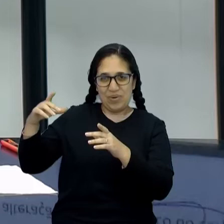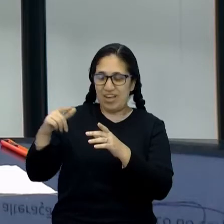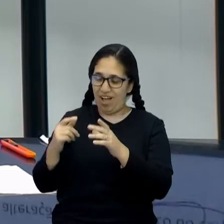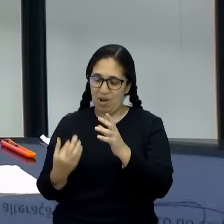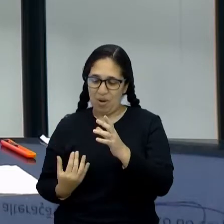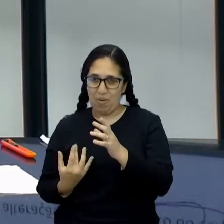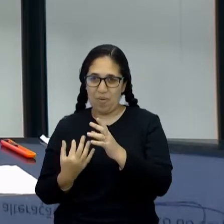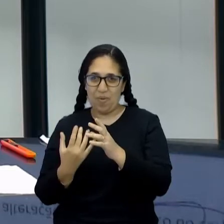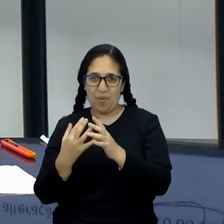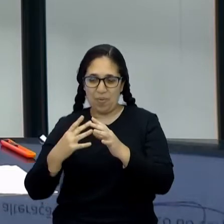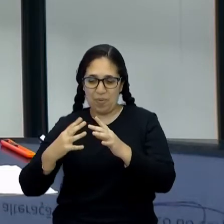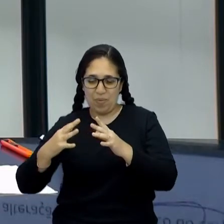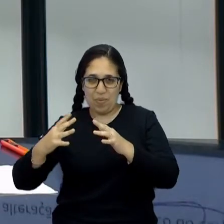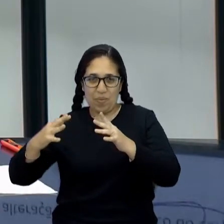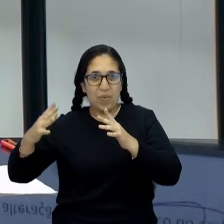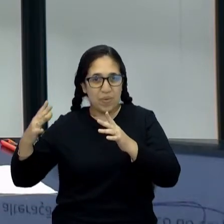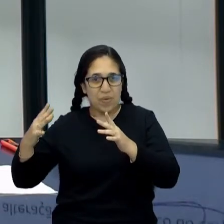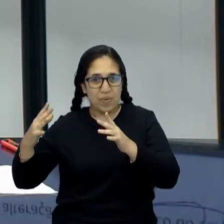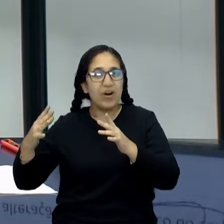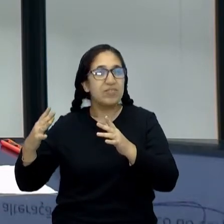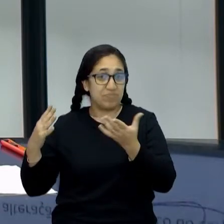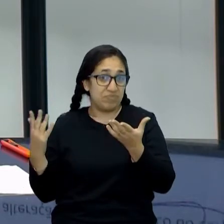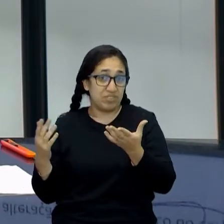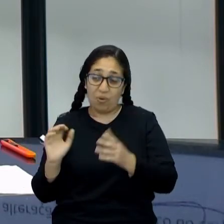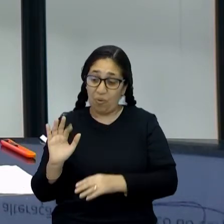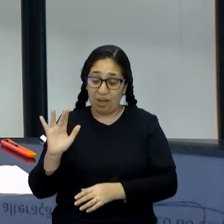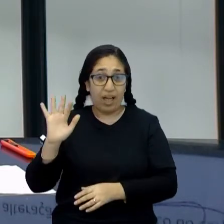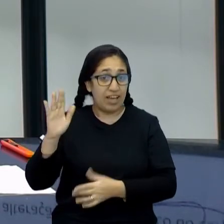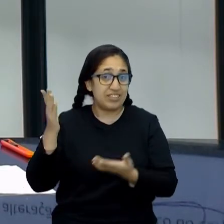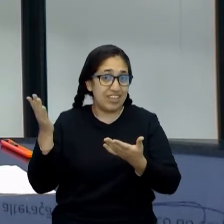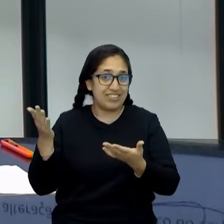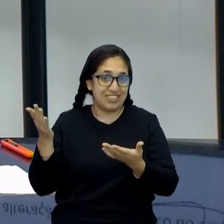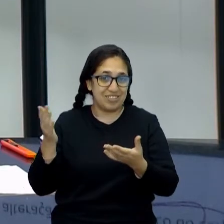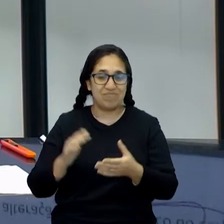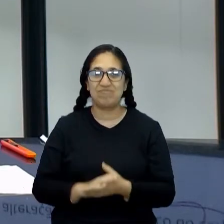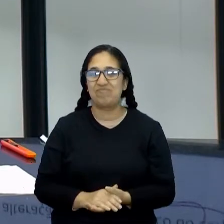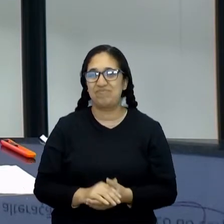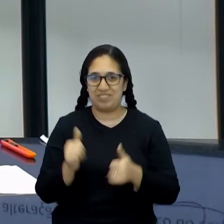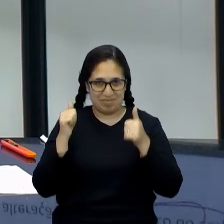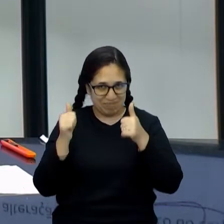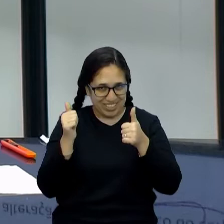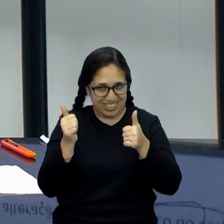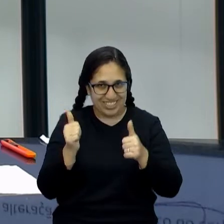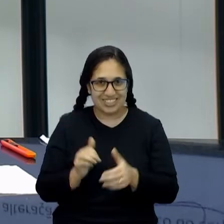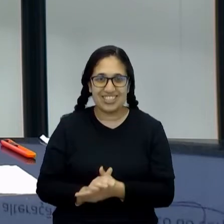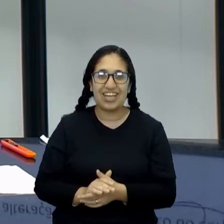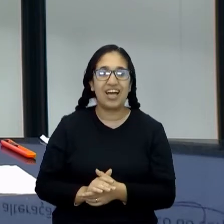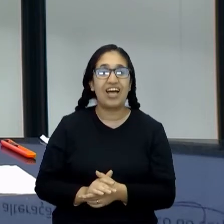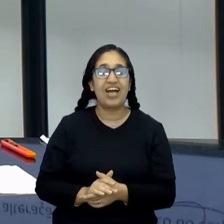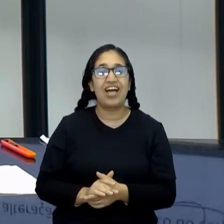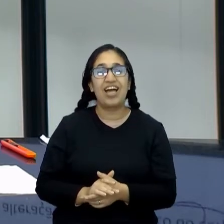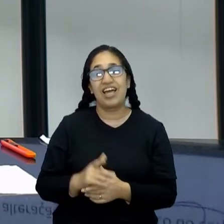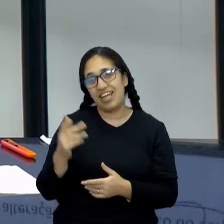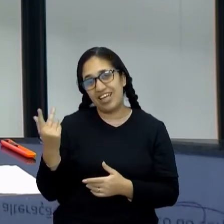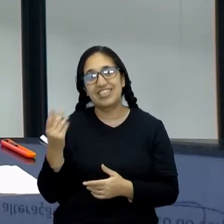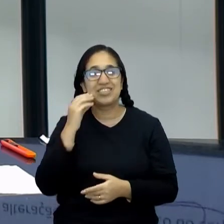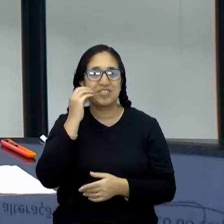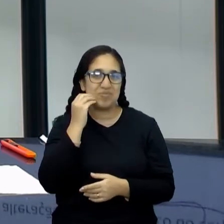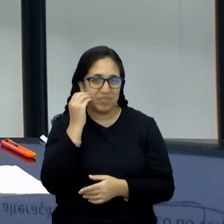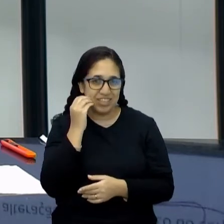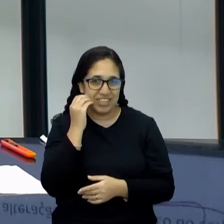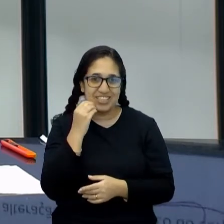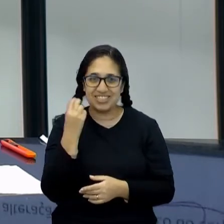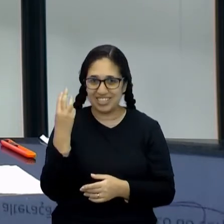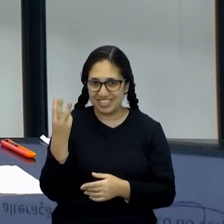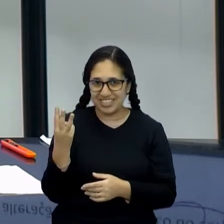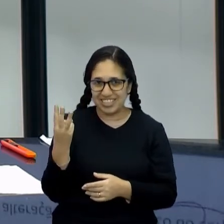espaço, ele também se conforma, tá bom? O gás é assim, ele tem essa propriedade. Beleza? Então, esses eram os três experimentos que eu queria